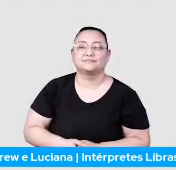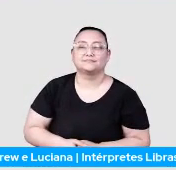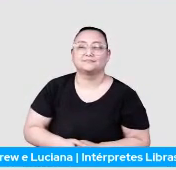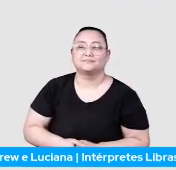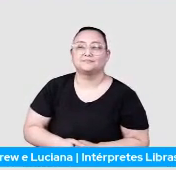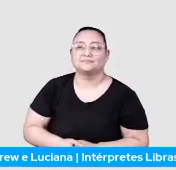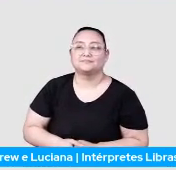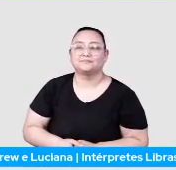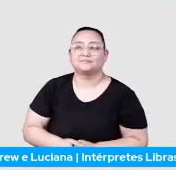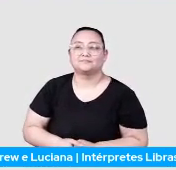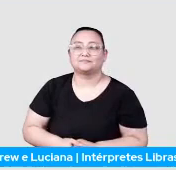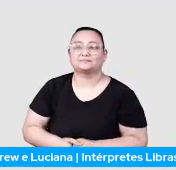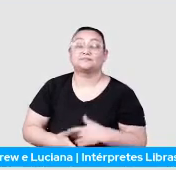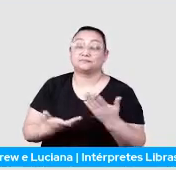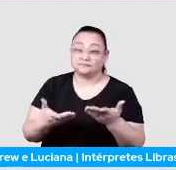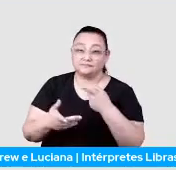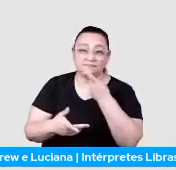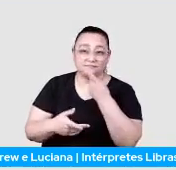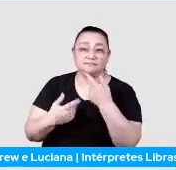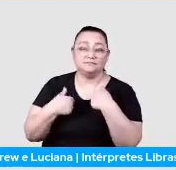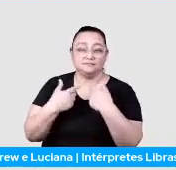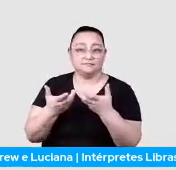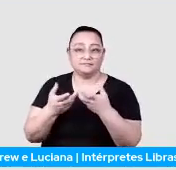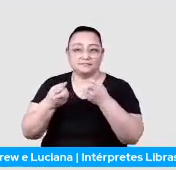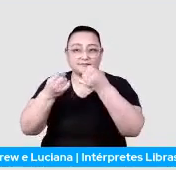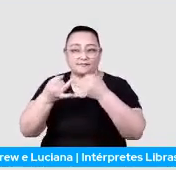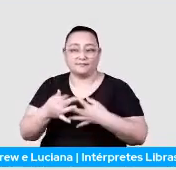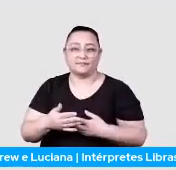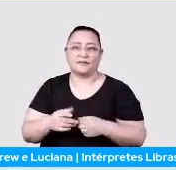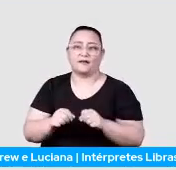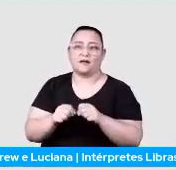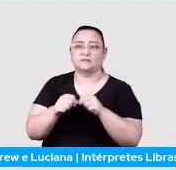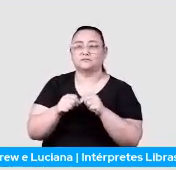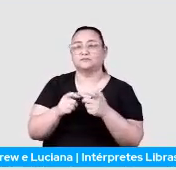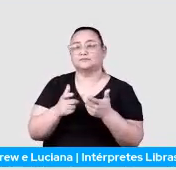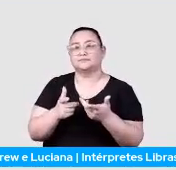Ah, uma coisa que eu ia falar. Tá, vai, tu está definindo